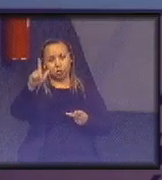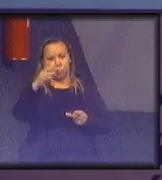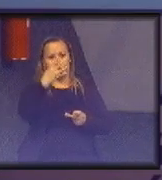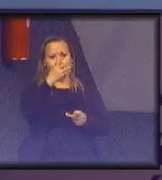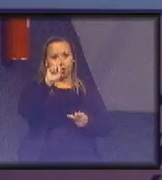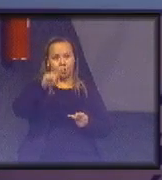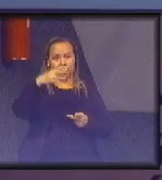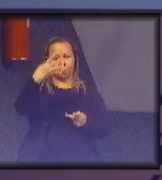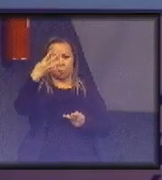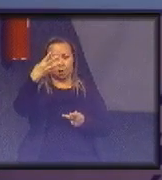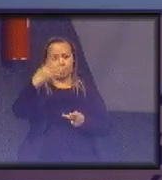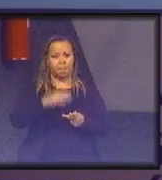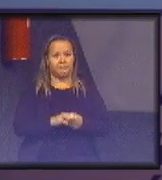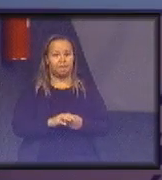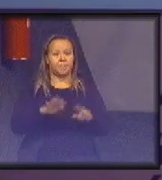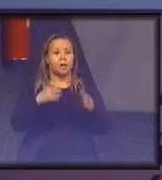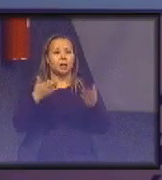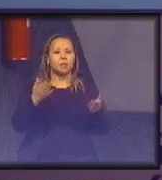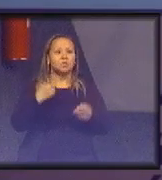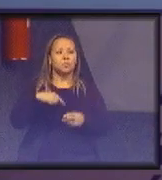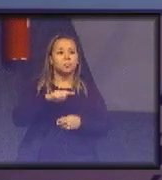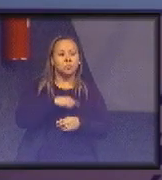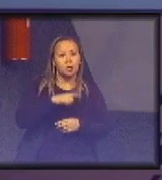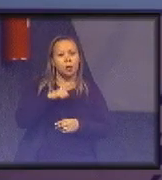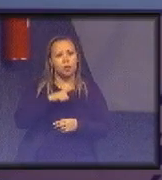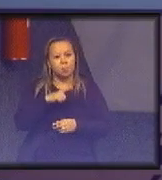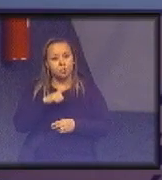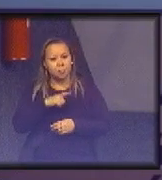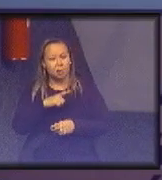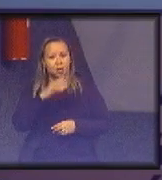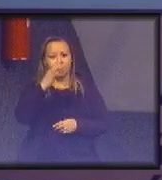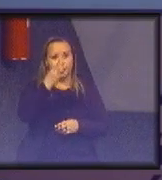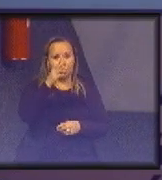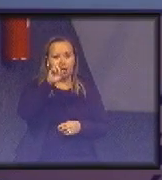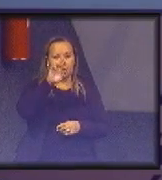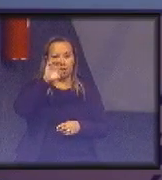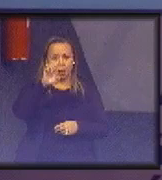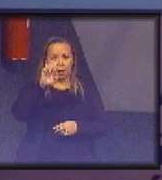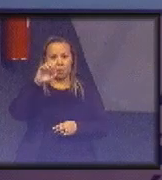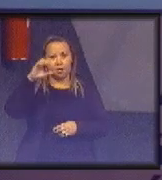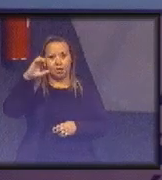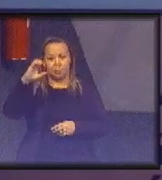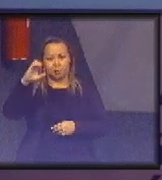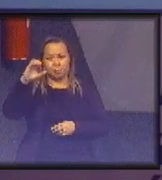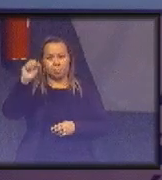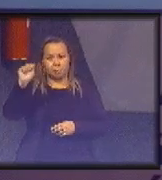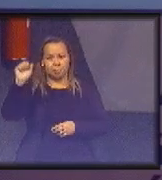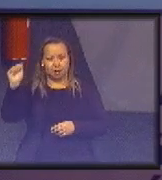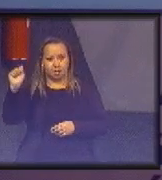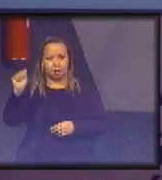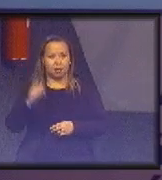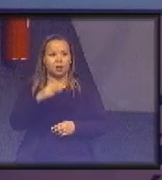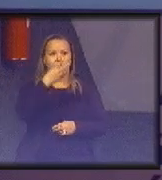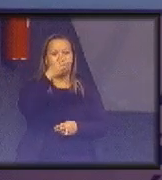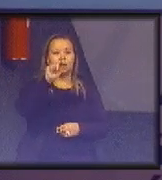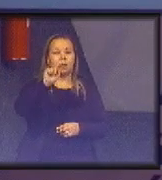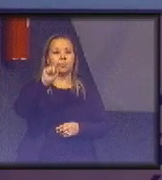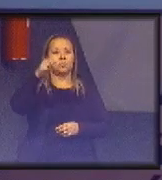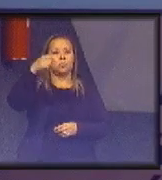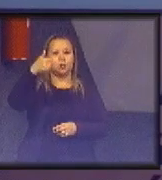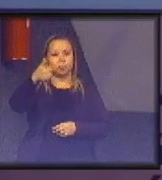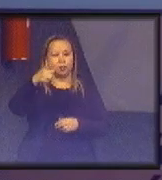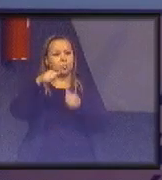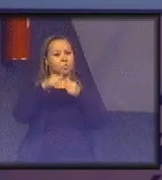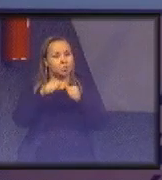acho que o meu tempo está acabando. Então, gente vai ter TRE-Ceará. Também aqui é dado de 2017. 3,1, ele